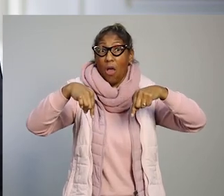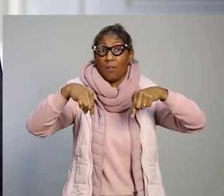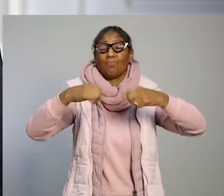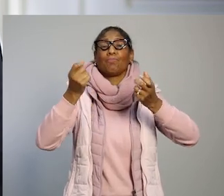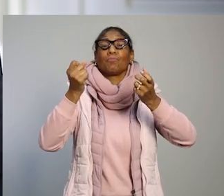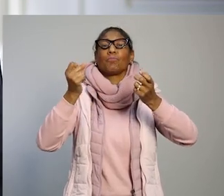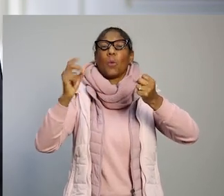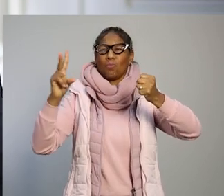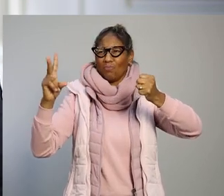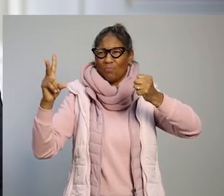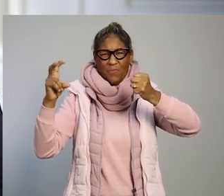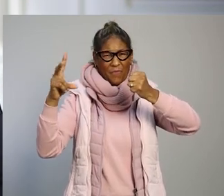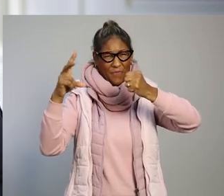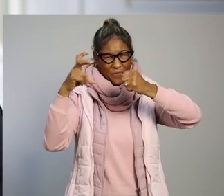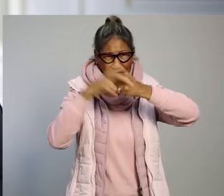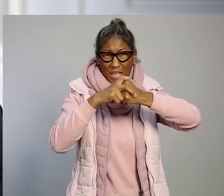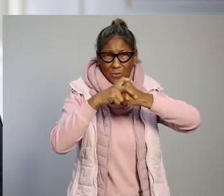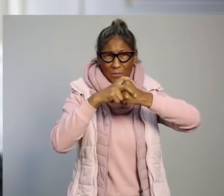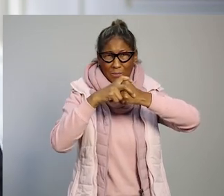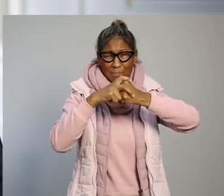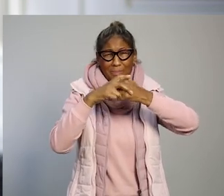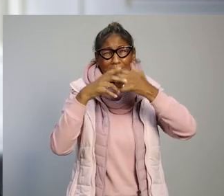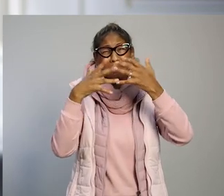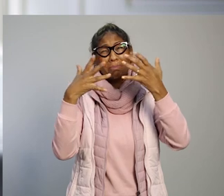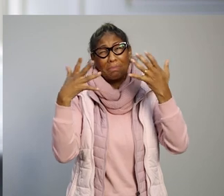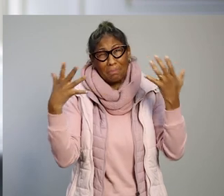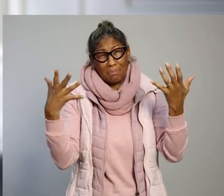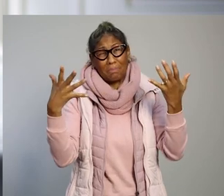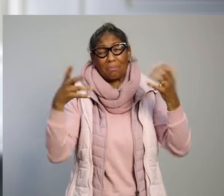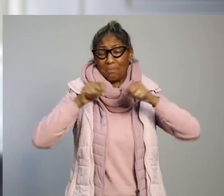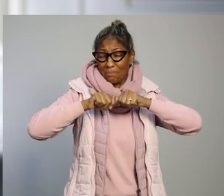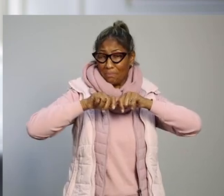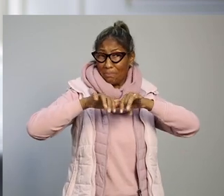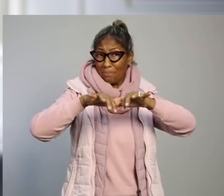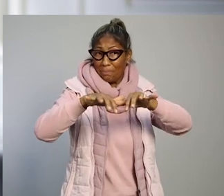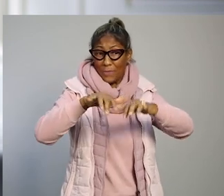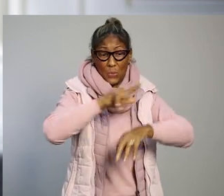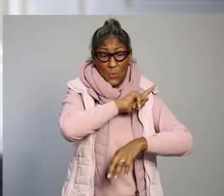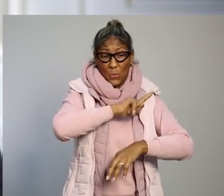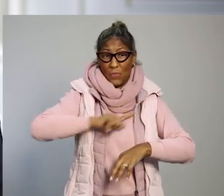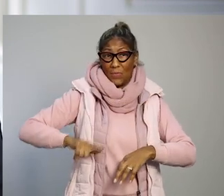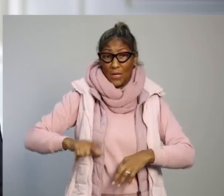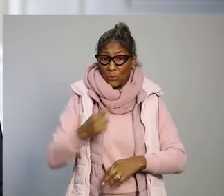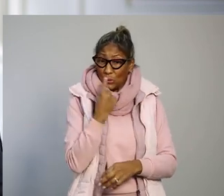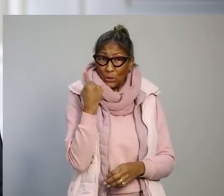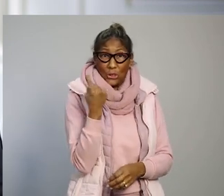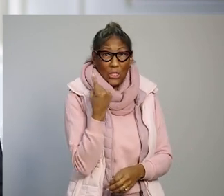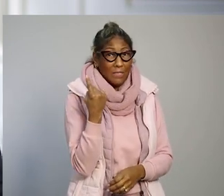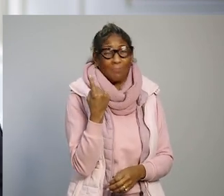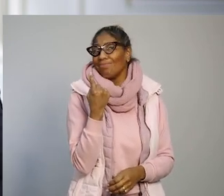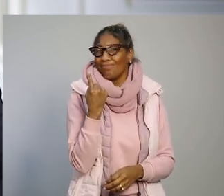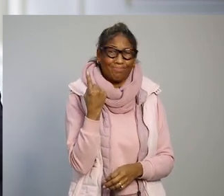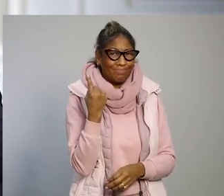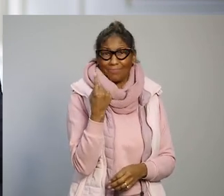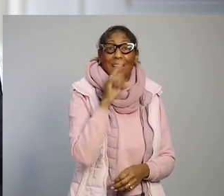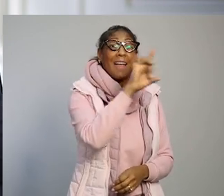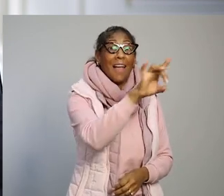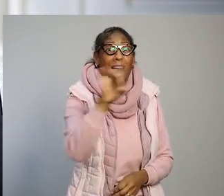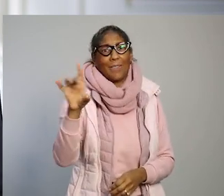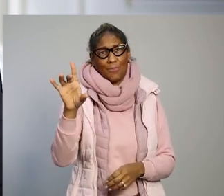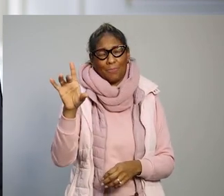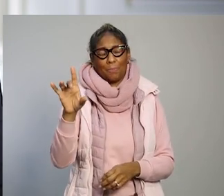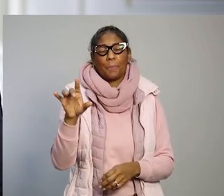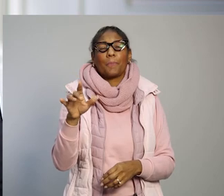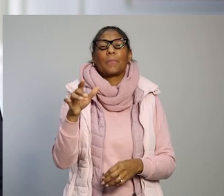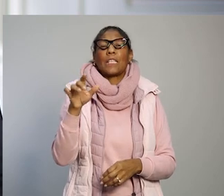em que um vírus circula sem encontrar barreiras, o governo não governa sozinho. Já foram mais